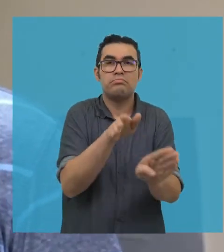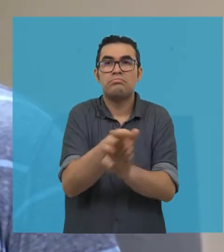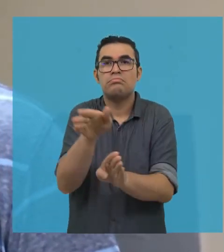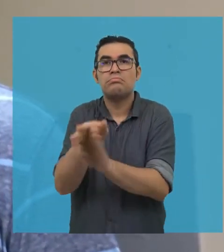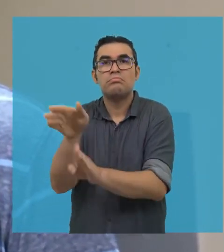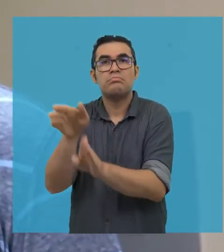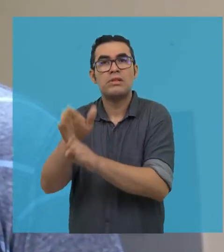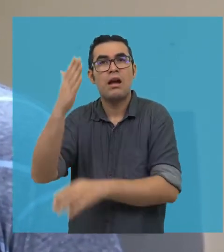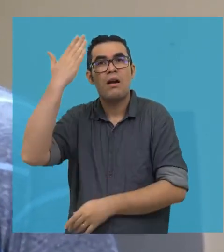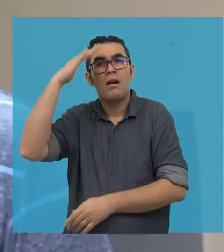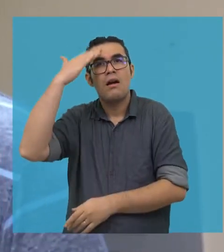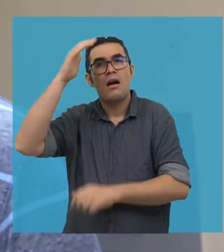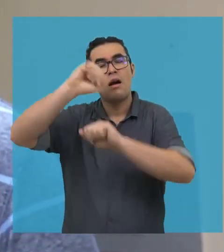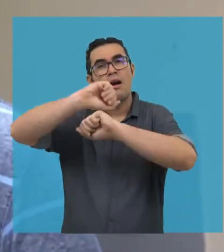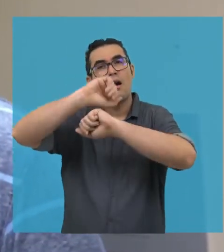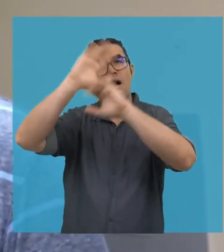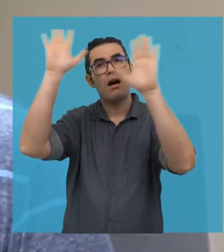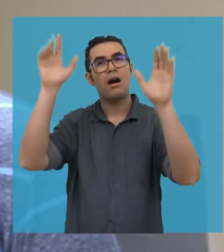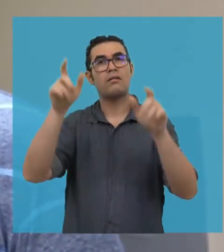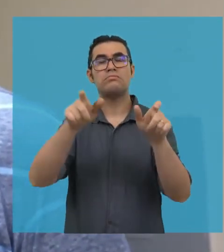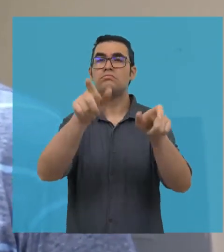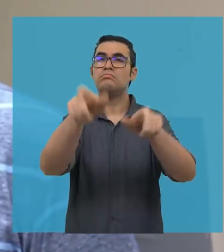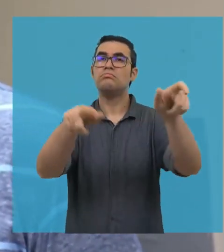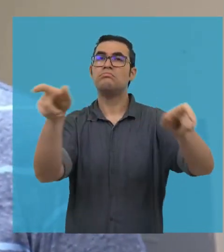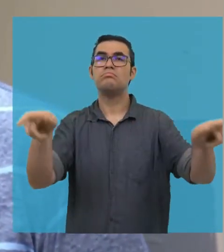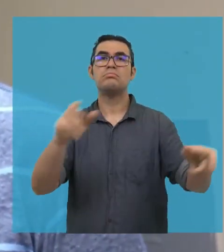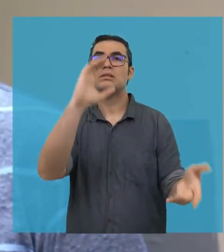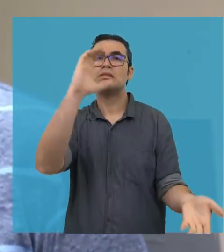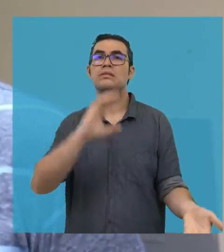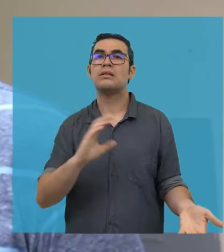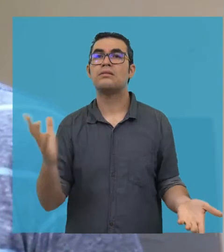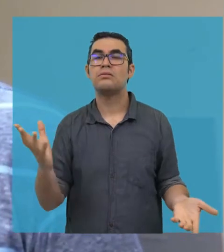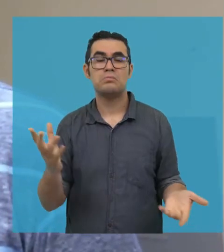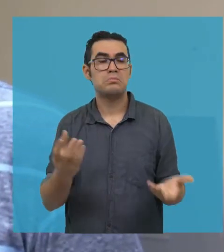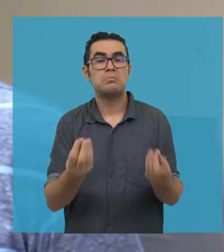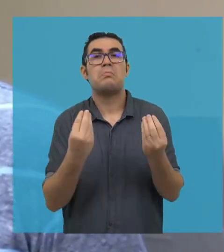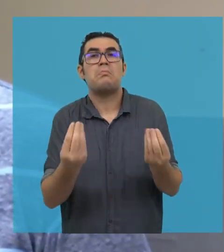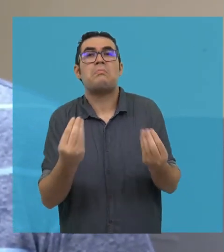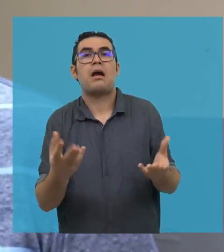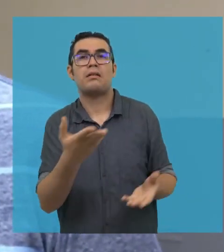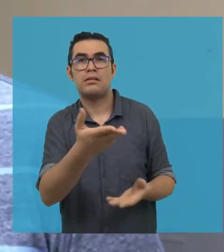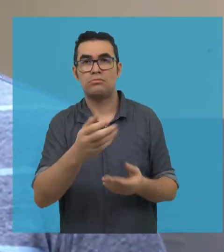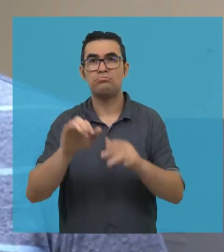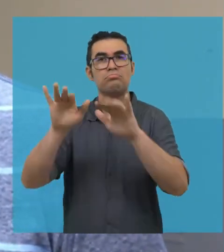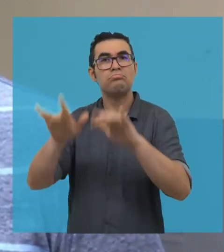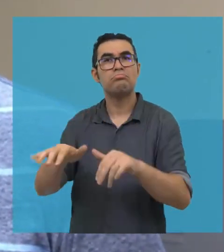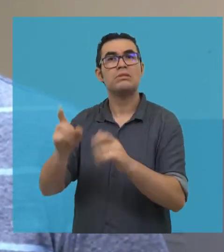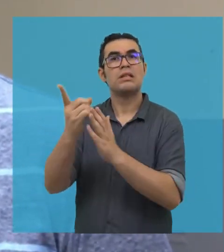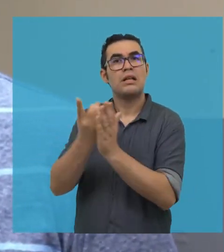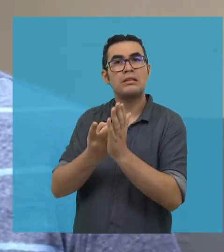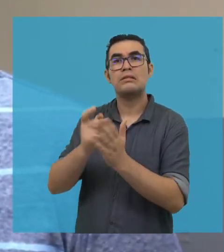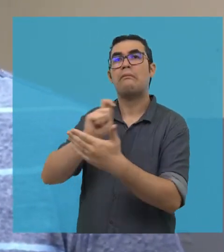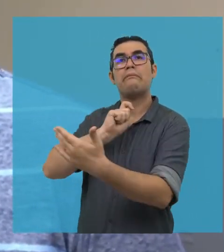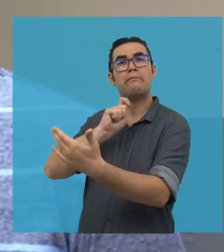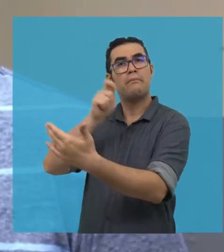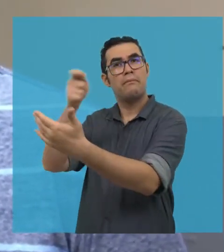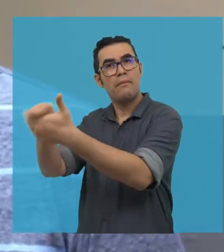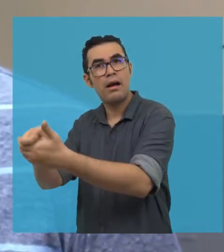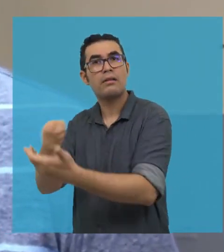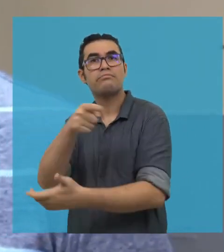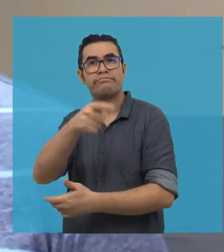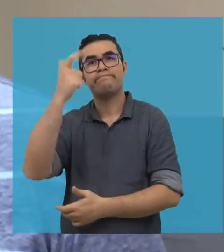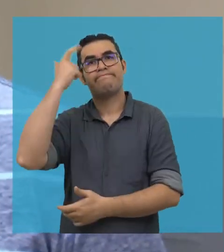esclarecer também, além de ofertar o serviço, de esclarecer à população, ao contribuinte, a natureza daquilo ali que ele está